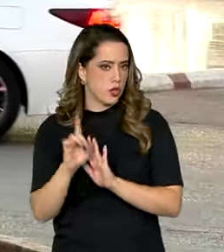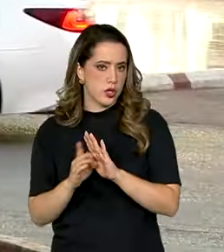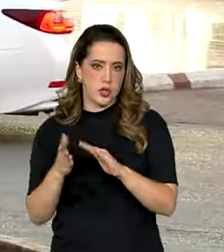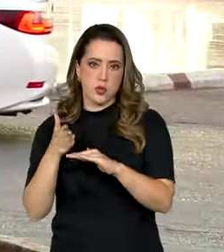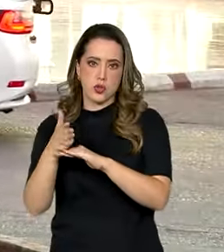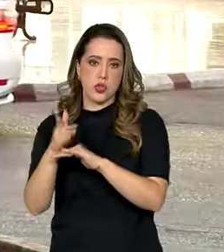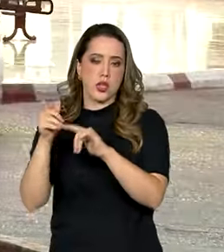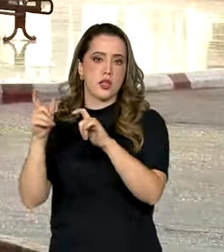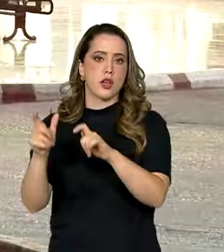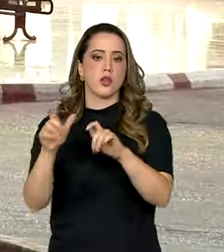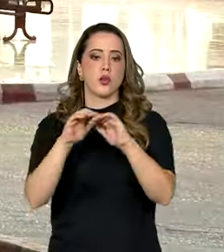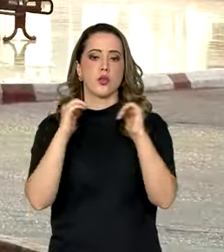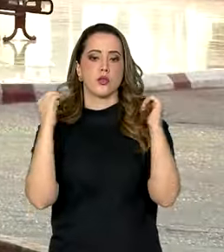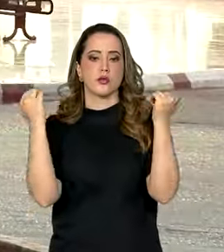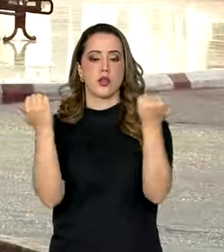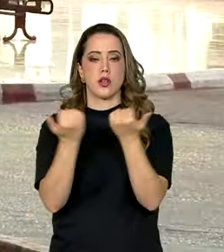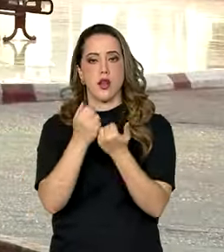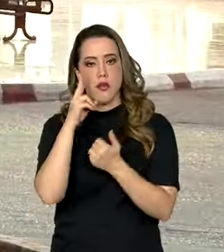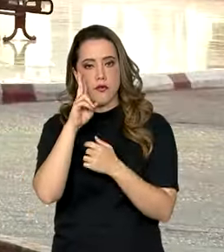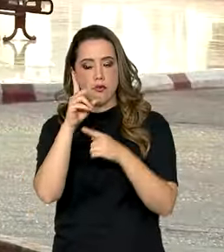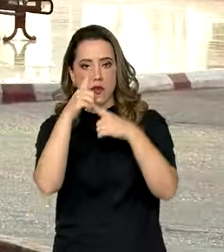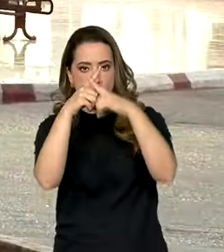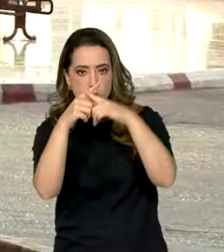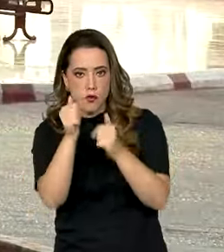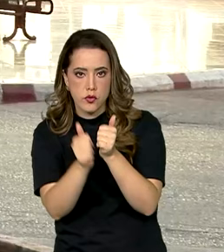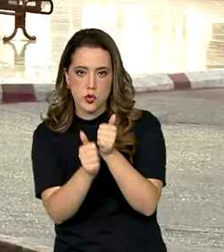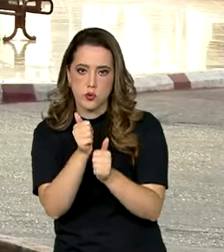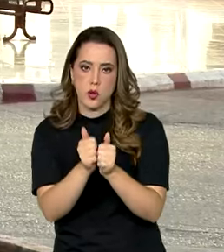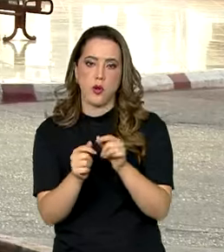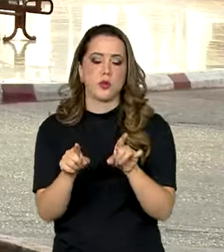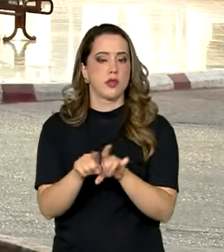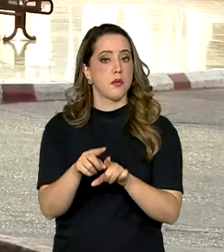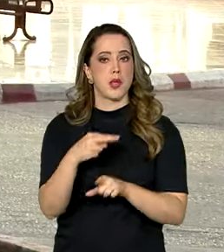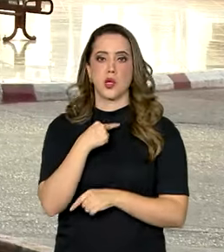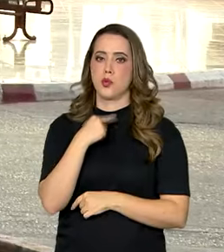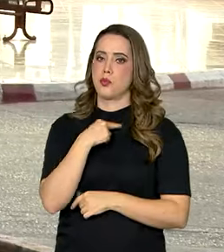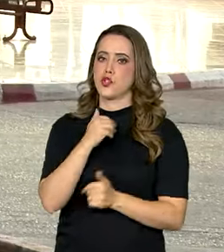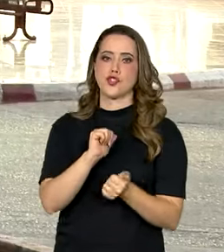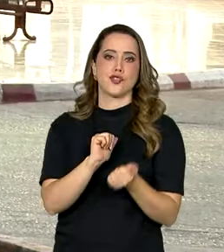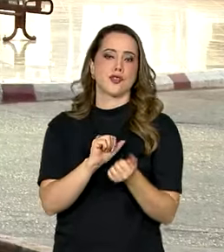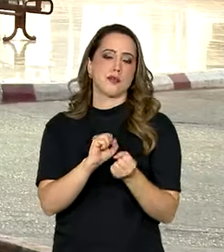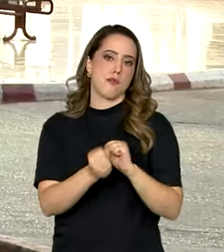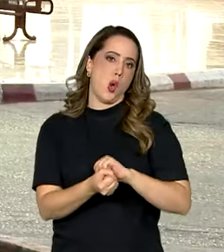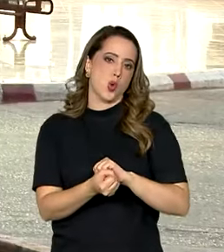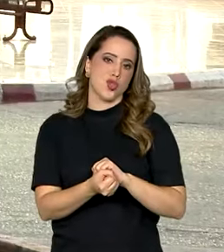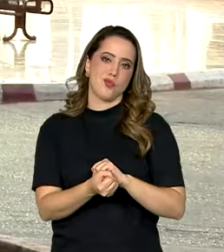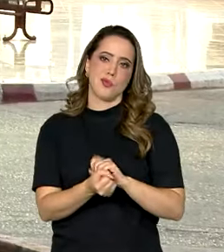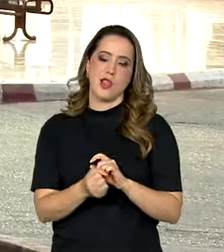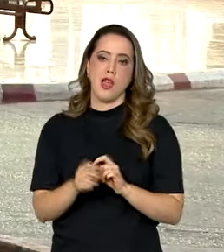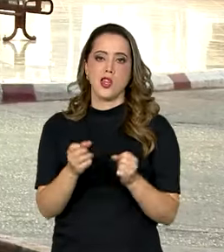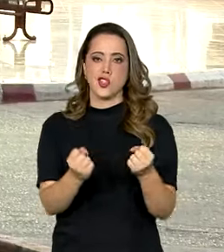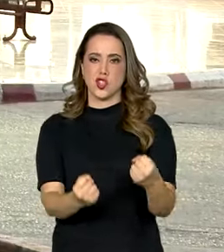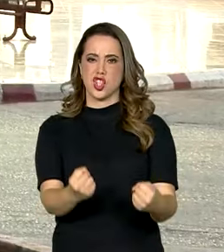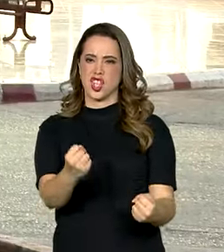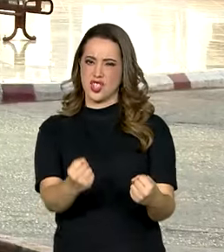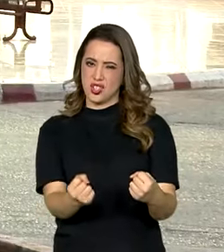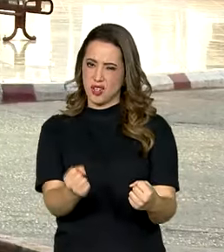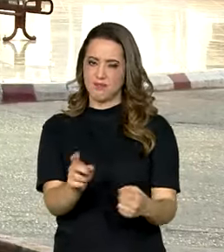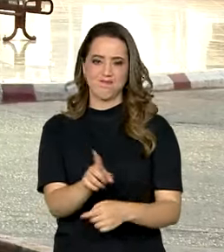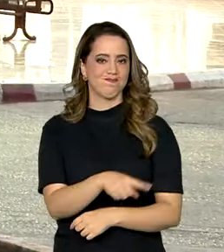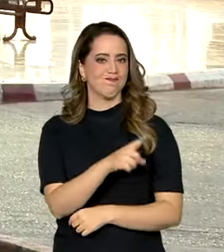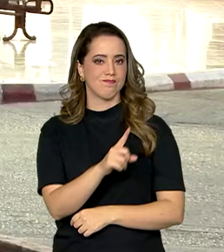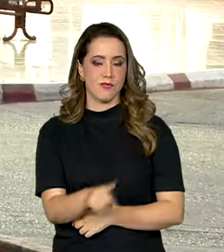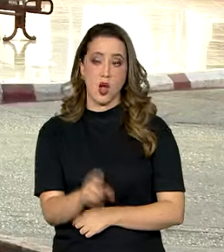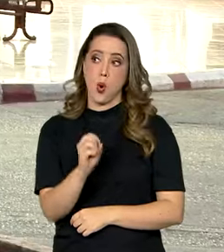frequentar os estádios e assistir aos jogos, também não podiam praticar esportes, tirar carteira de motorista e nem sair do